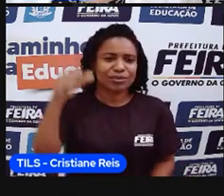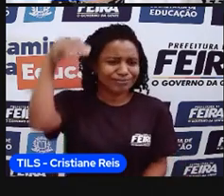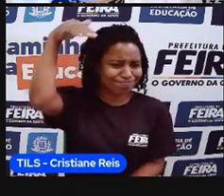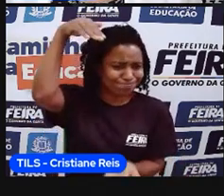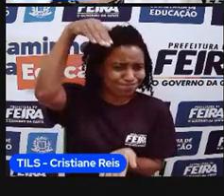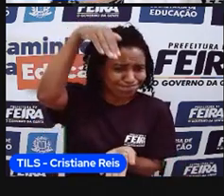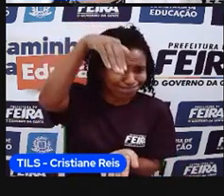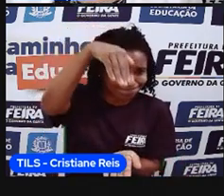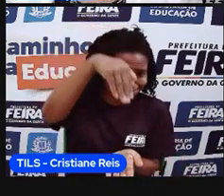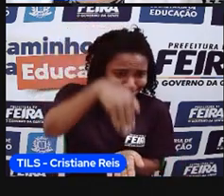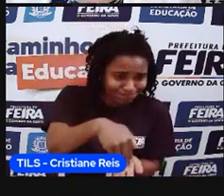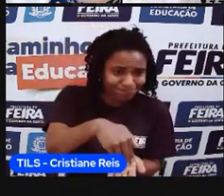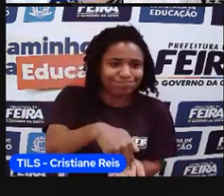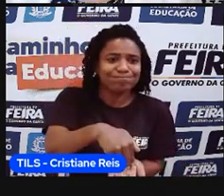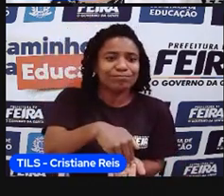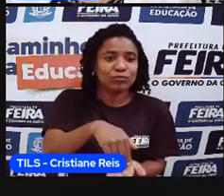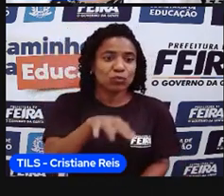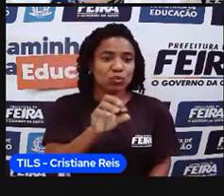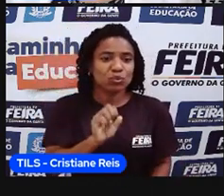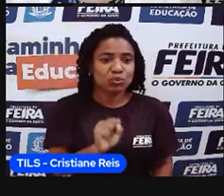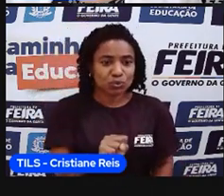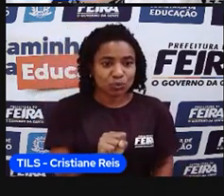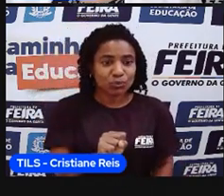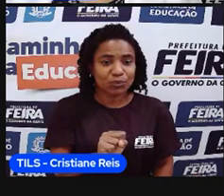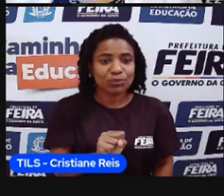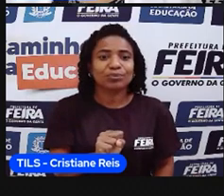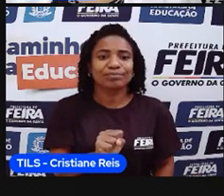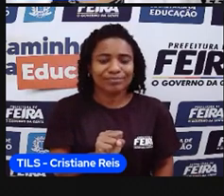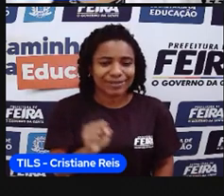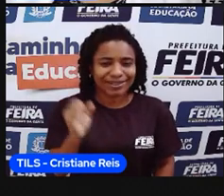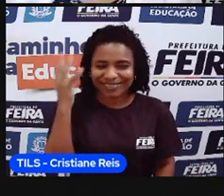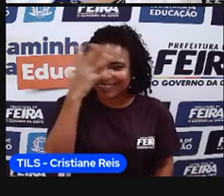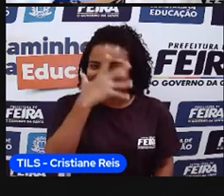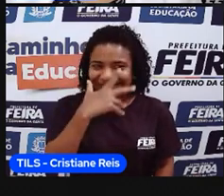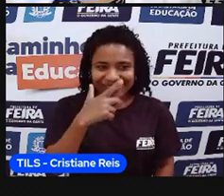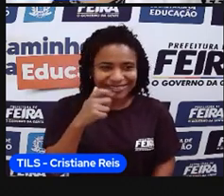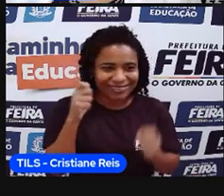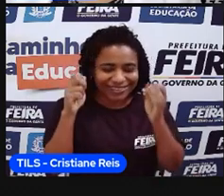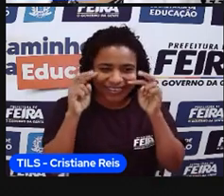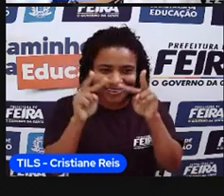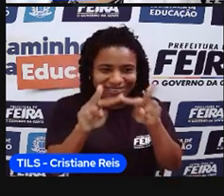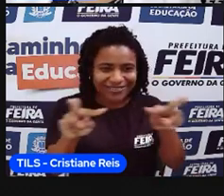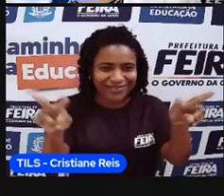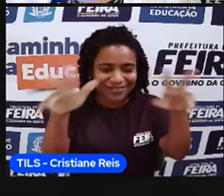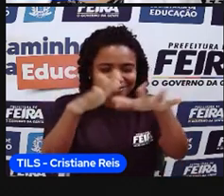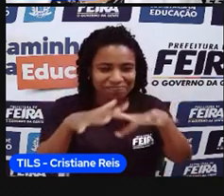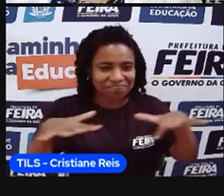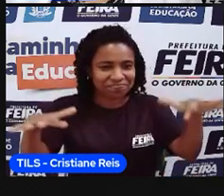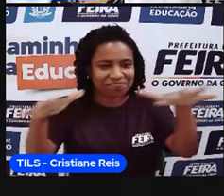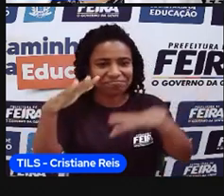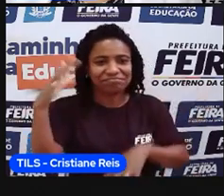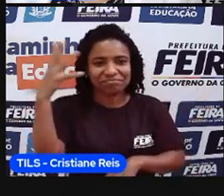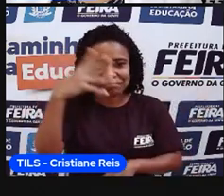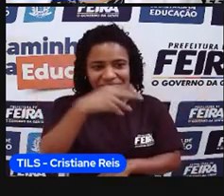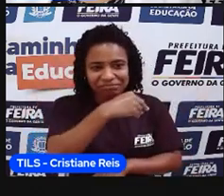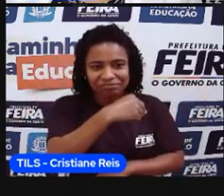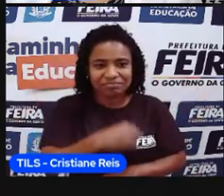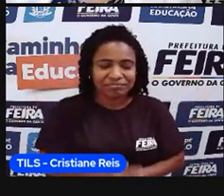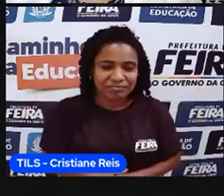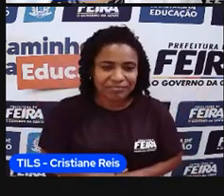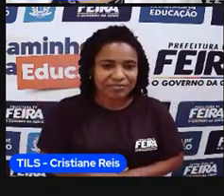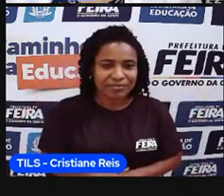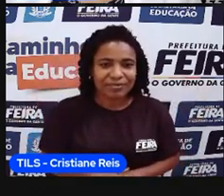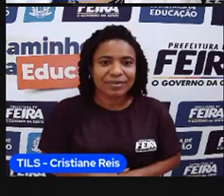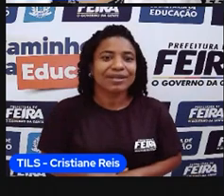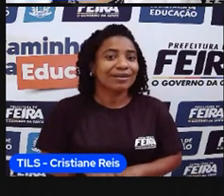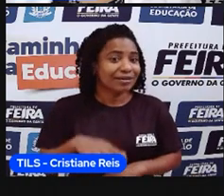distante que eu posso ir ao sul. São paisagens belíssimas, né, como vocês estão observando. Inclusive, agora tem